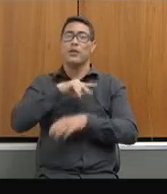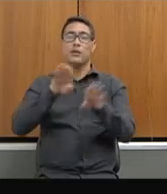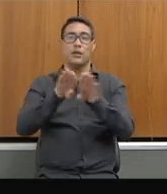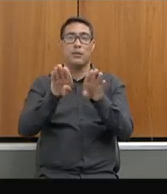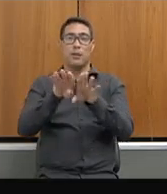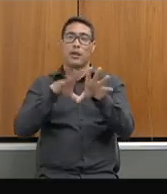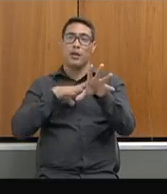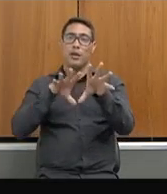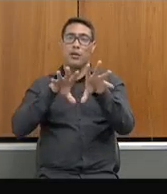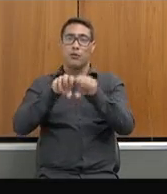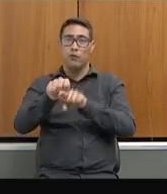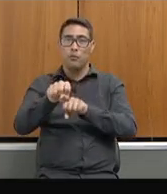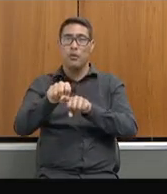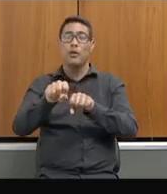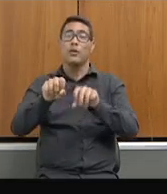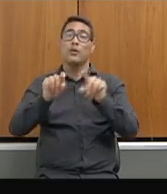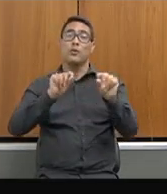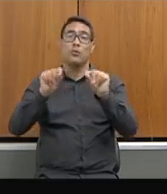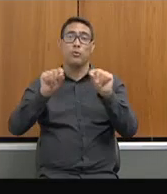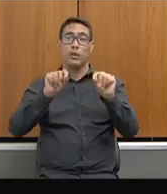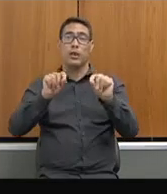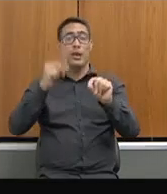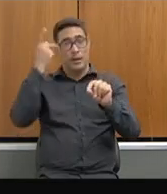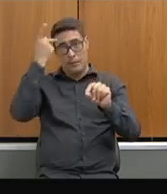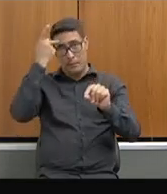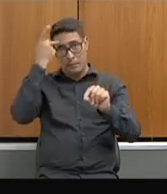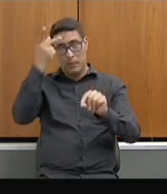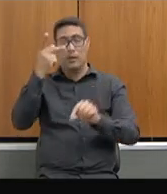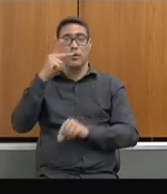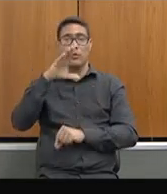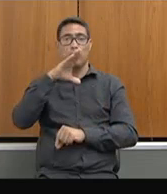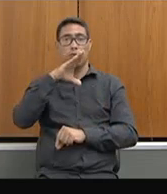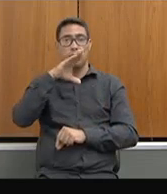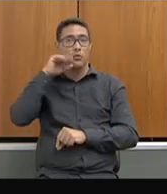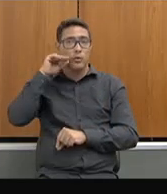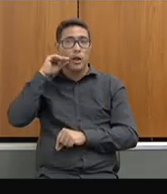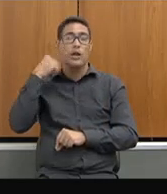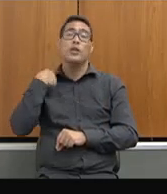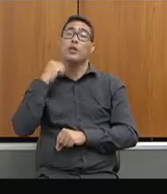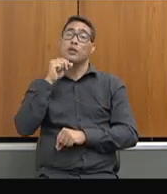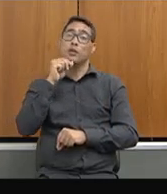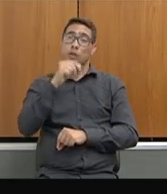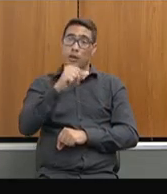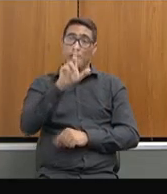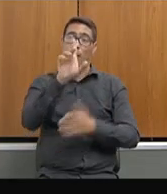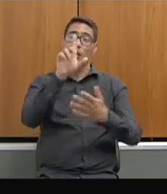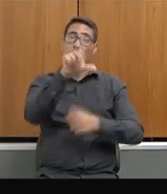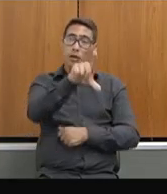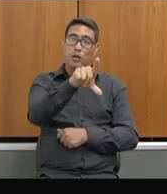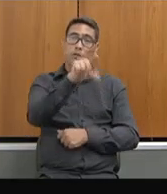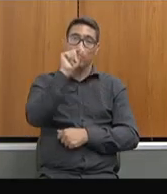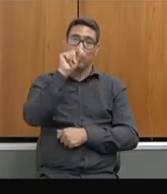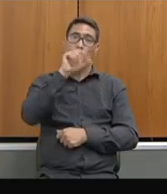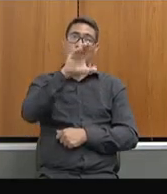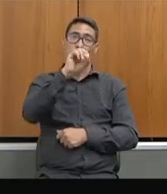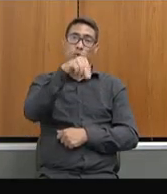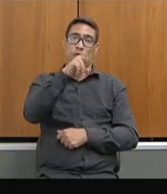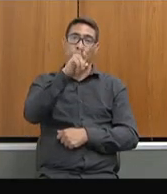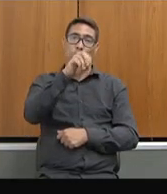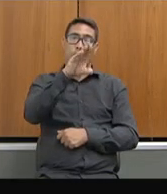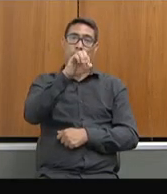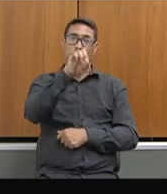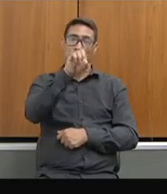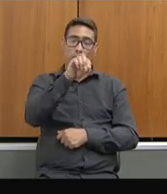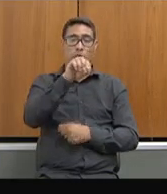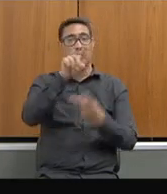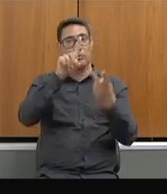para os servidores convocados. Ou seja, servidores convocados e servidores efetivos terão a oportunidade